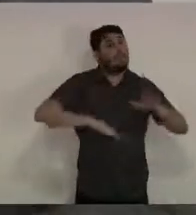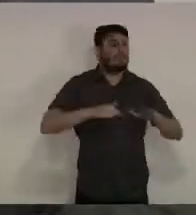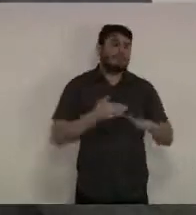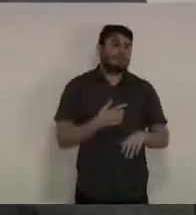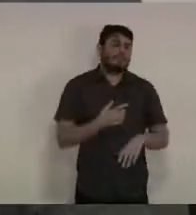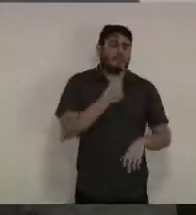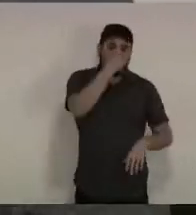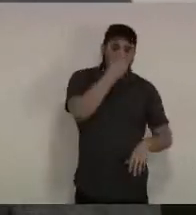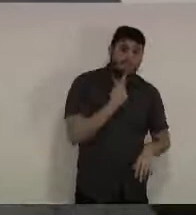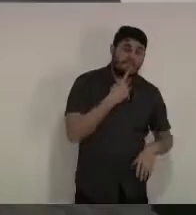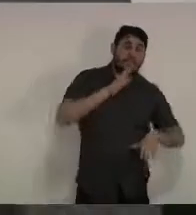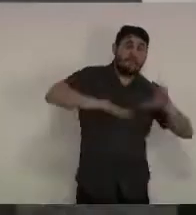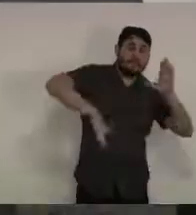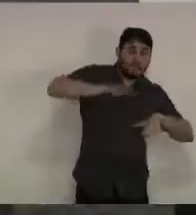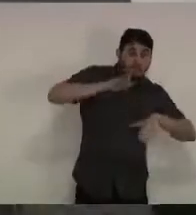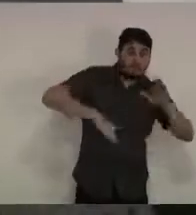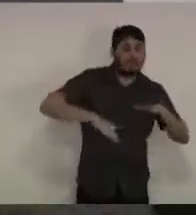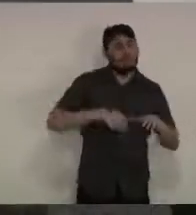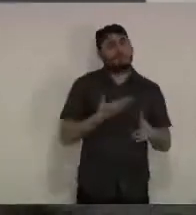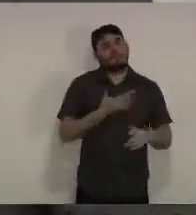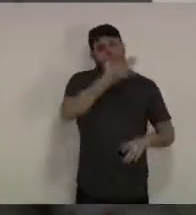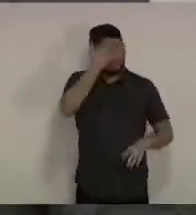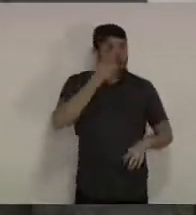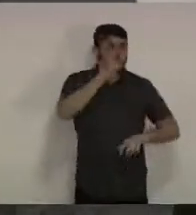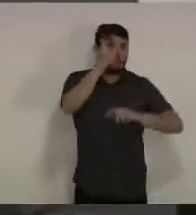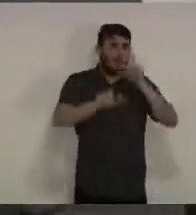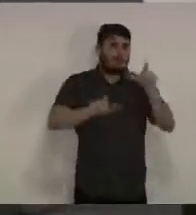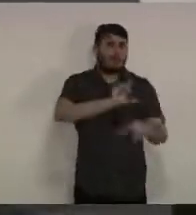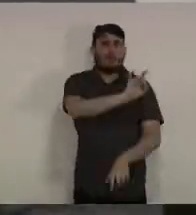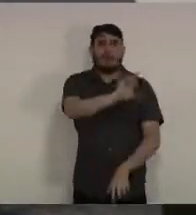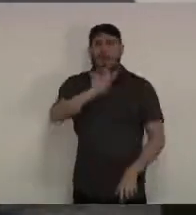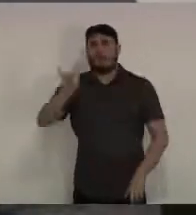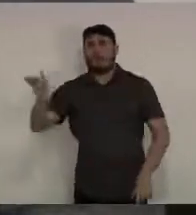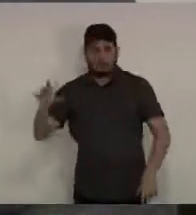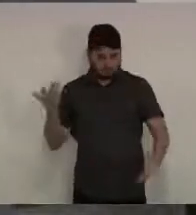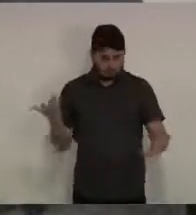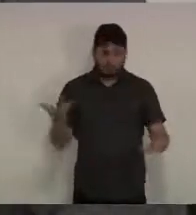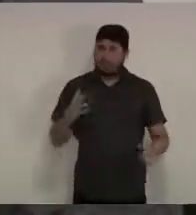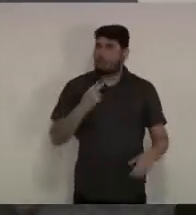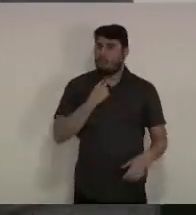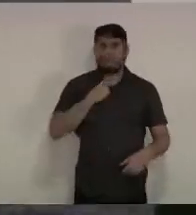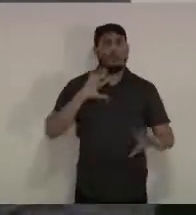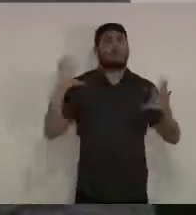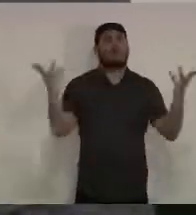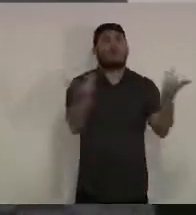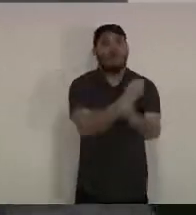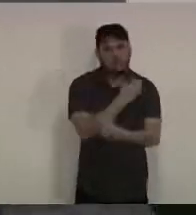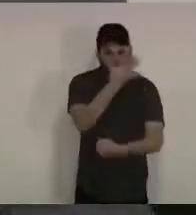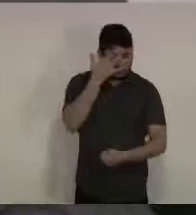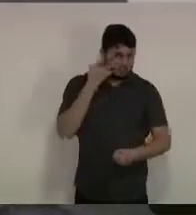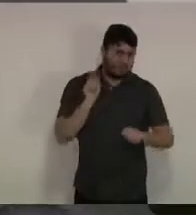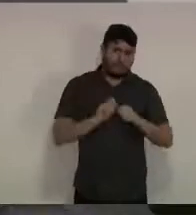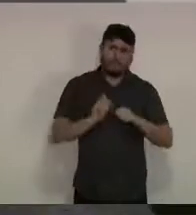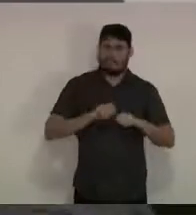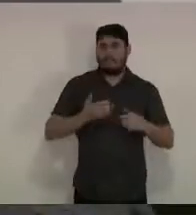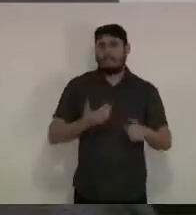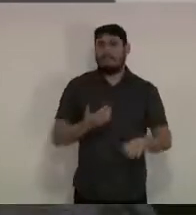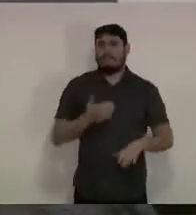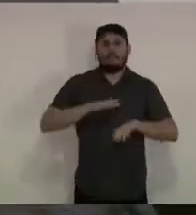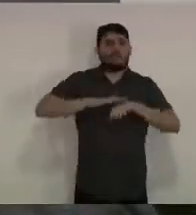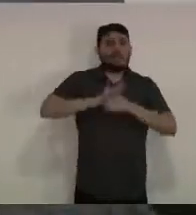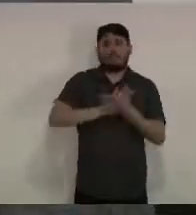decisão e através desses números que já foram levantados inclusive com os 32% das síndromes gripais